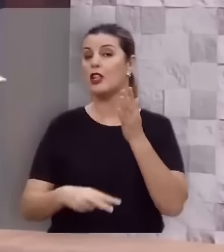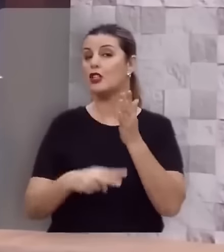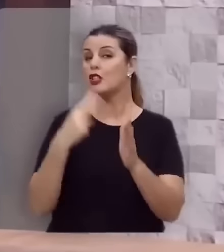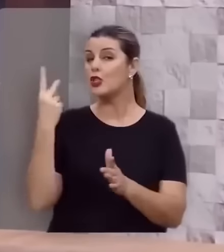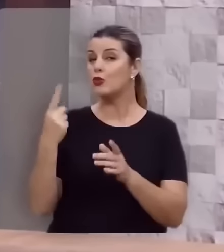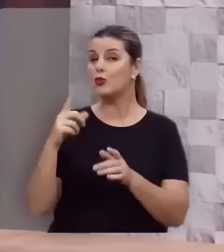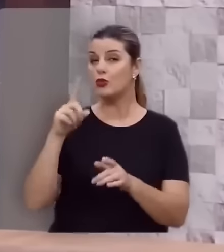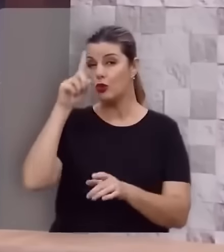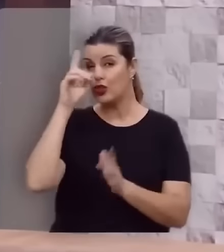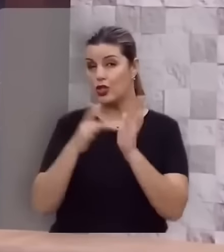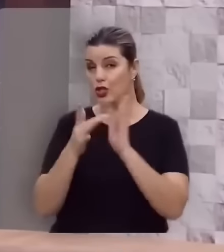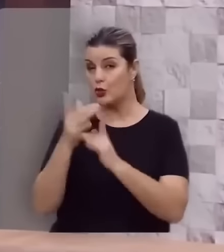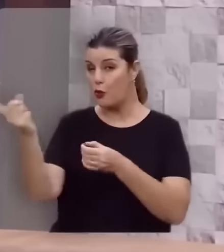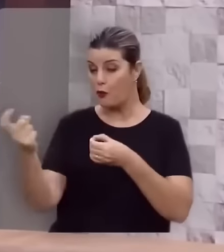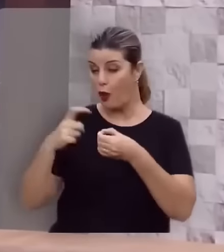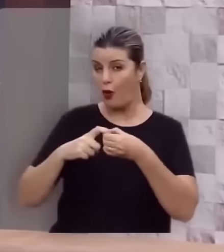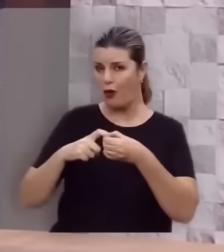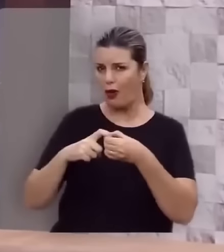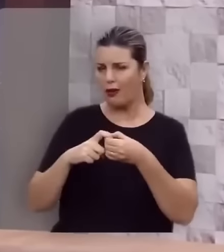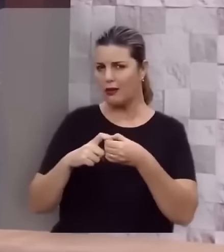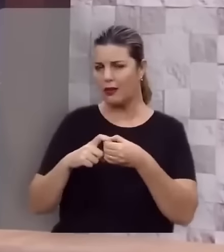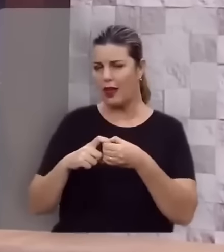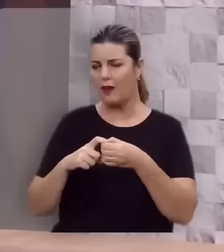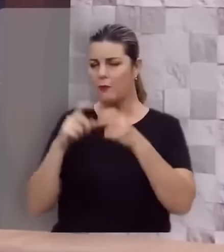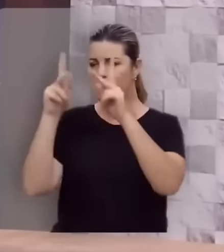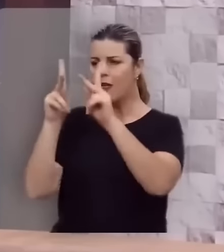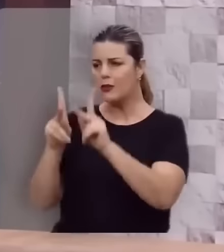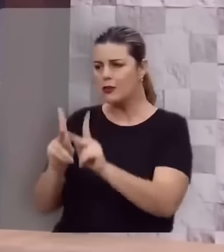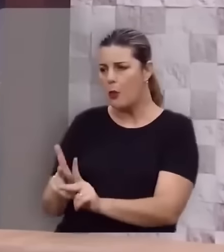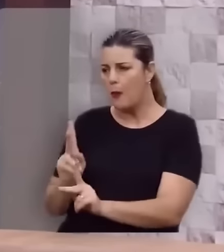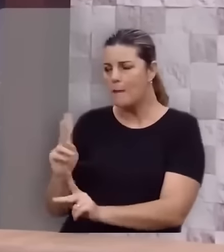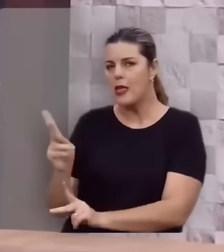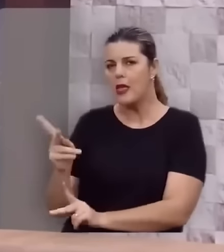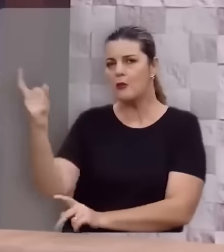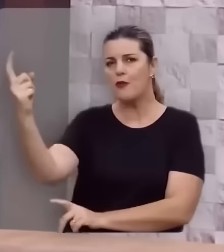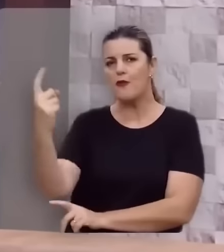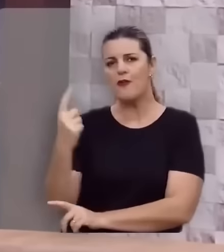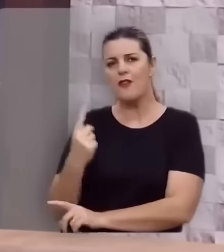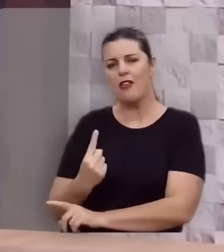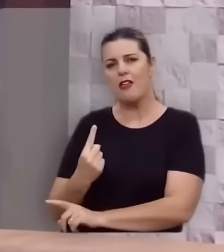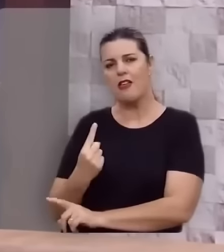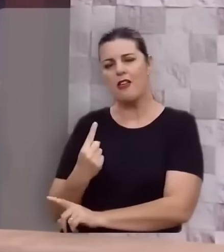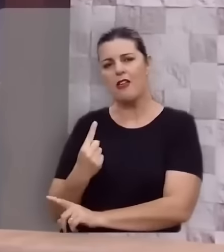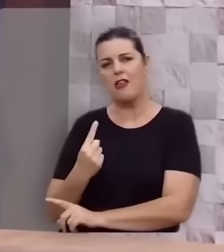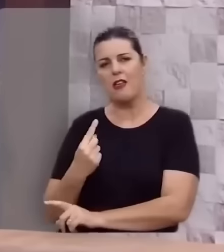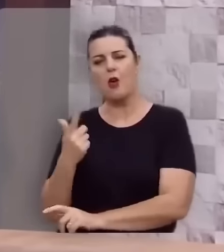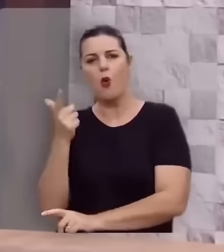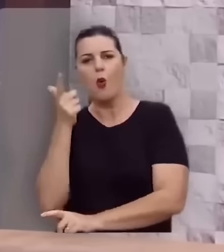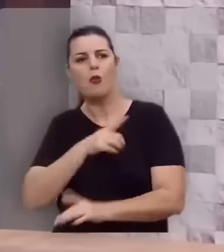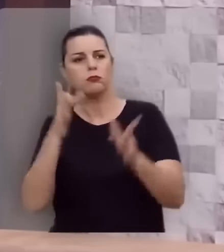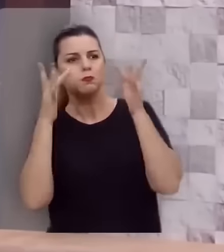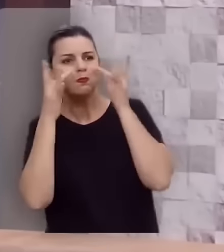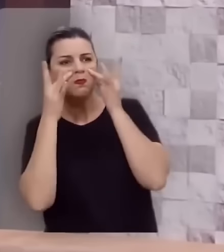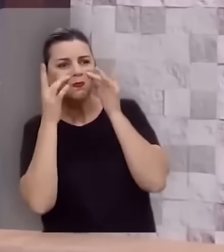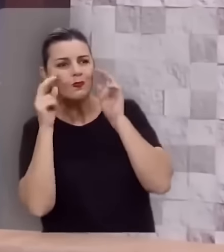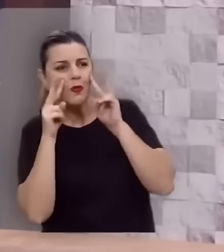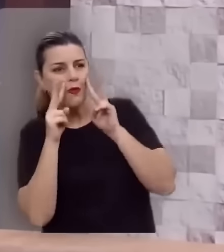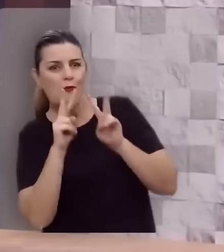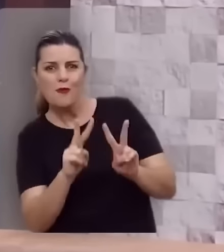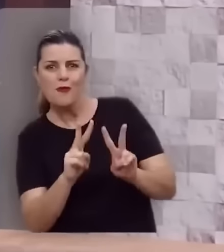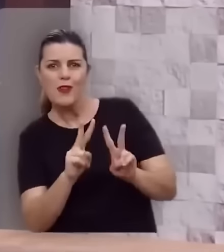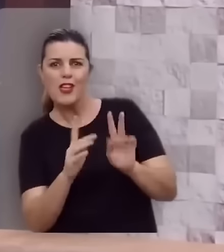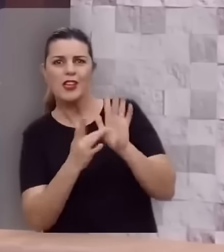vinda de Cristo é certa. Ele virá pessoalmente. Ele virá visivelmente.